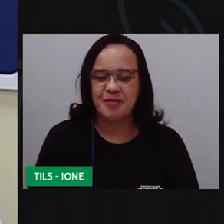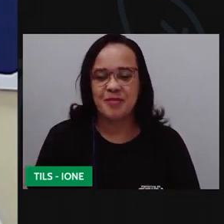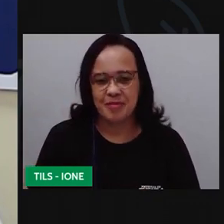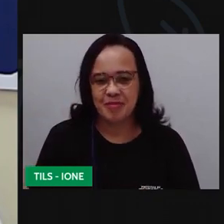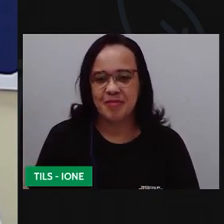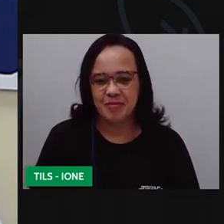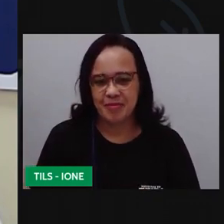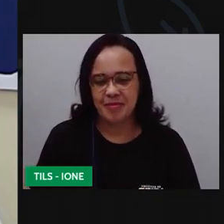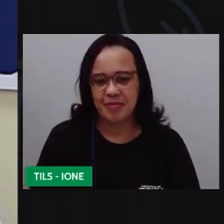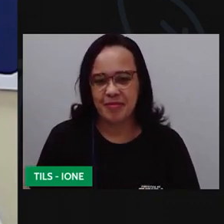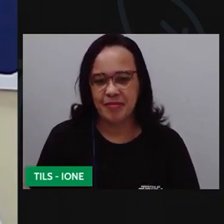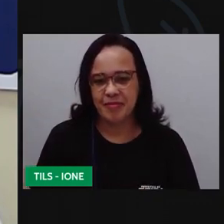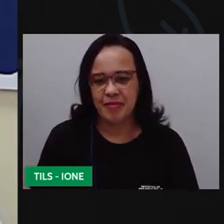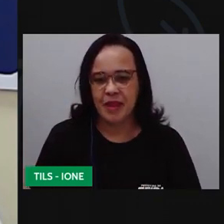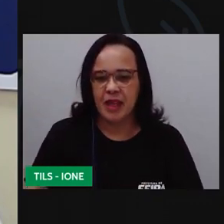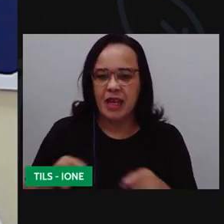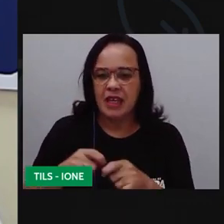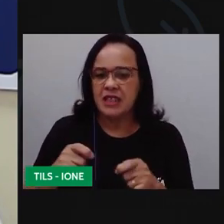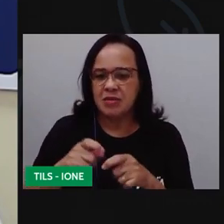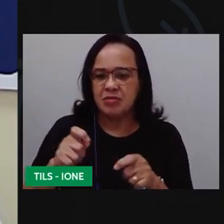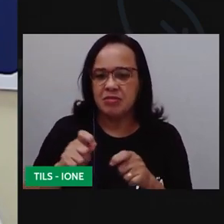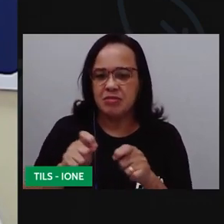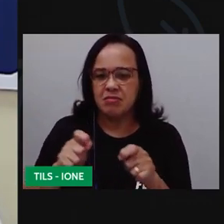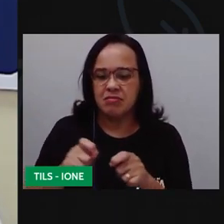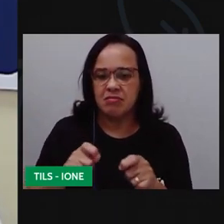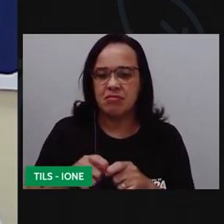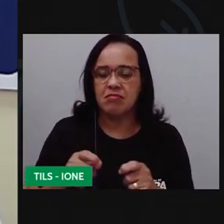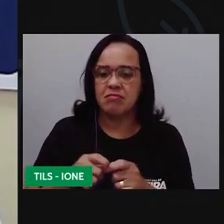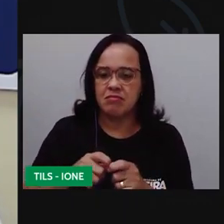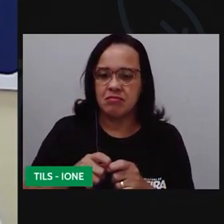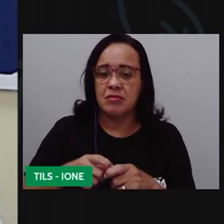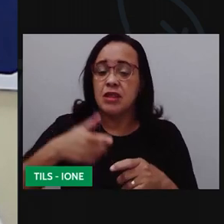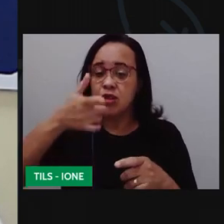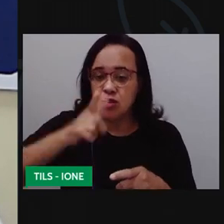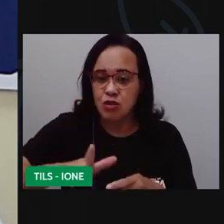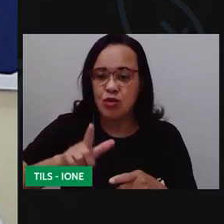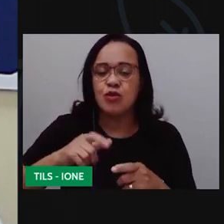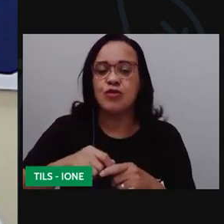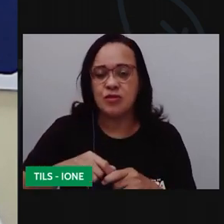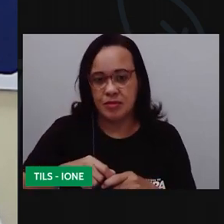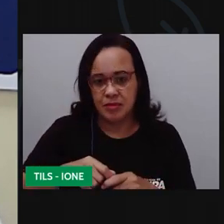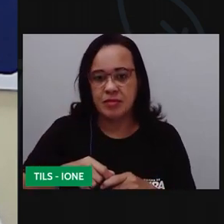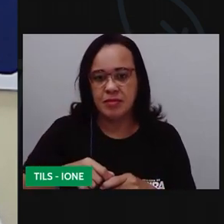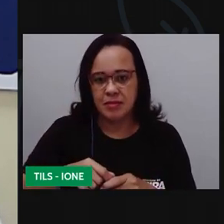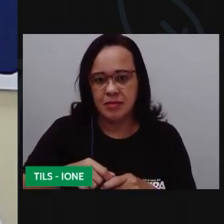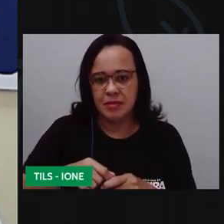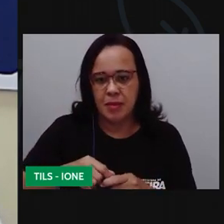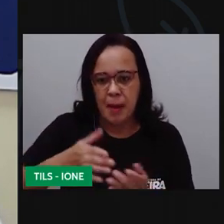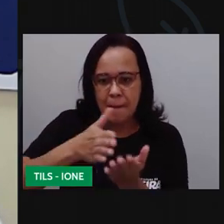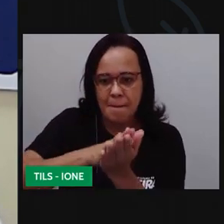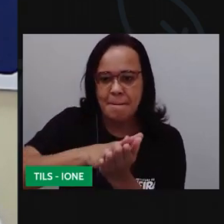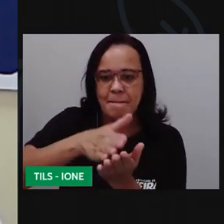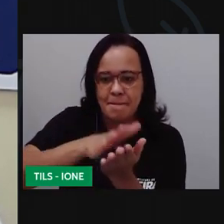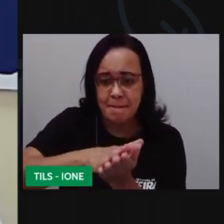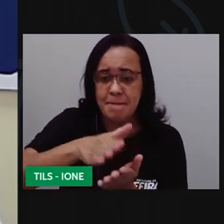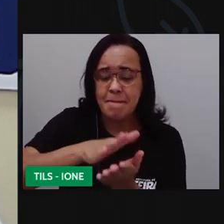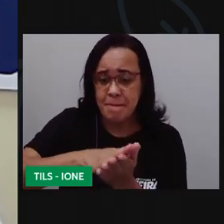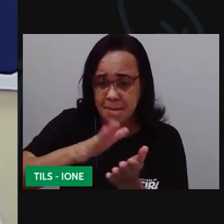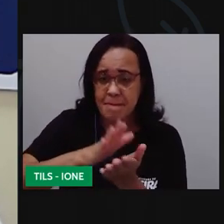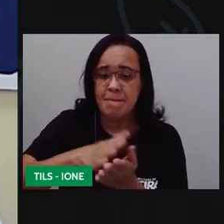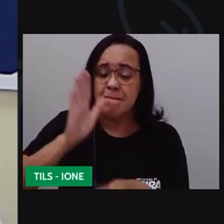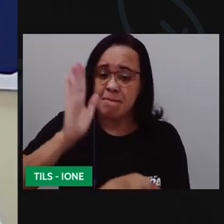tira ó ficou folgada como a da prova aqui agora o que a prova vai fazer? vai apertar um pouco mais tá?